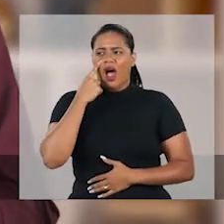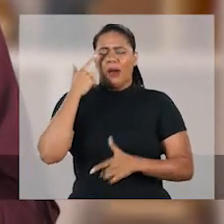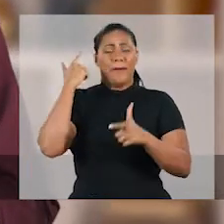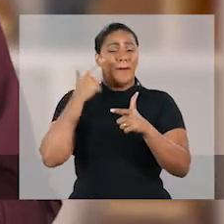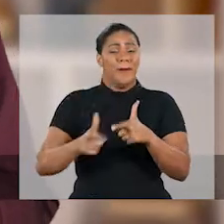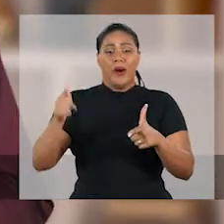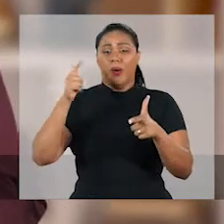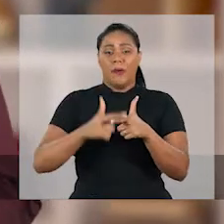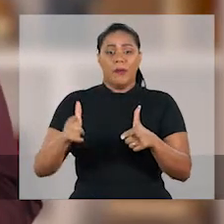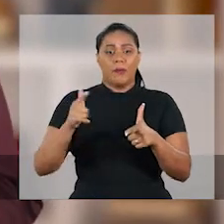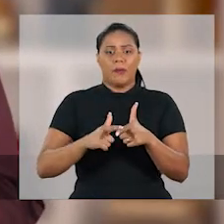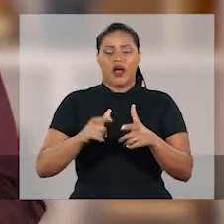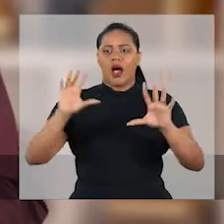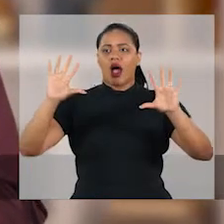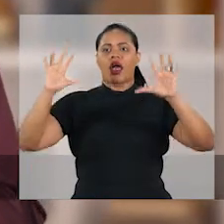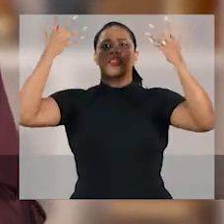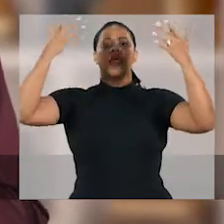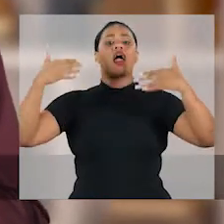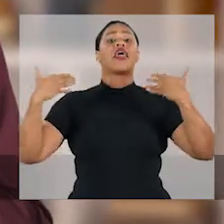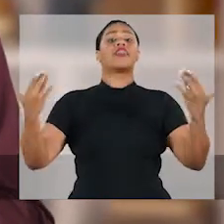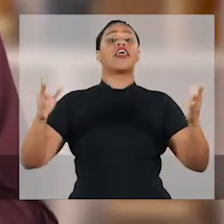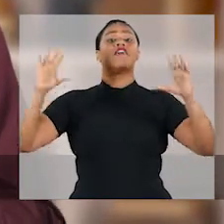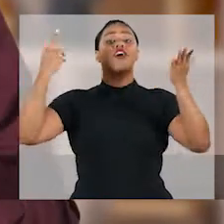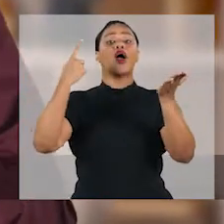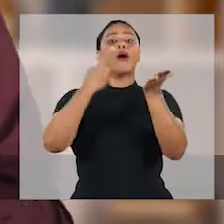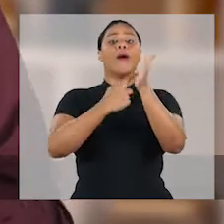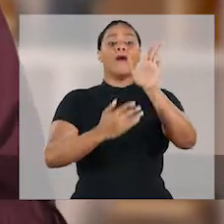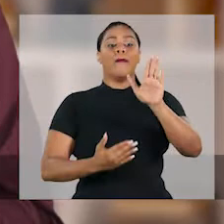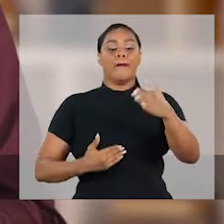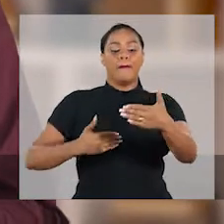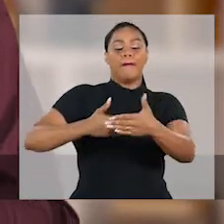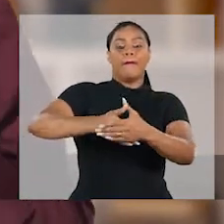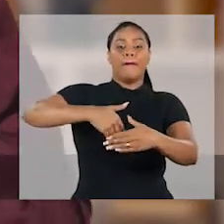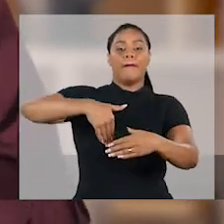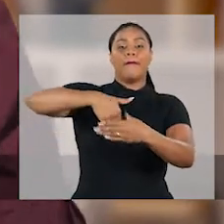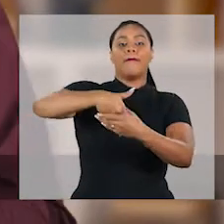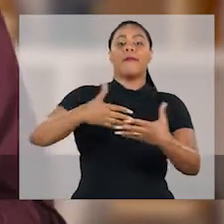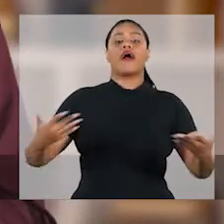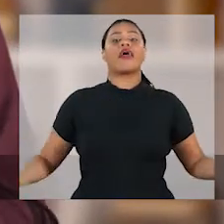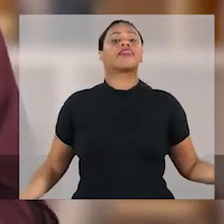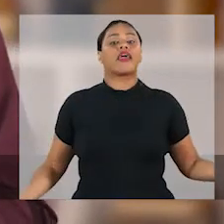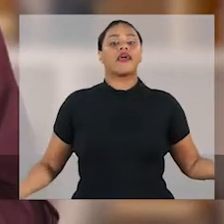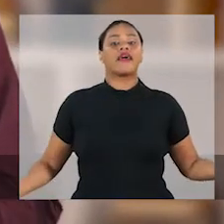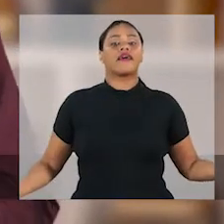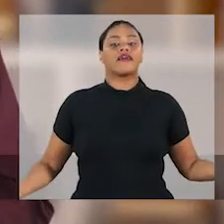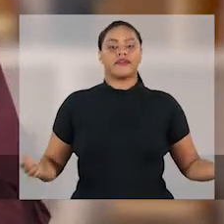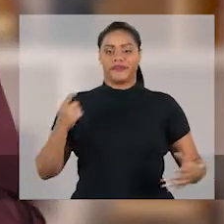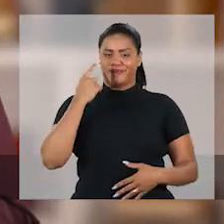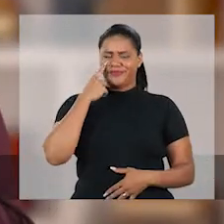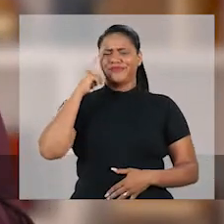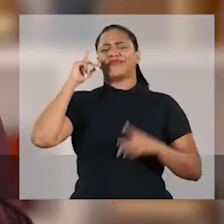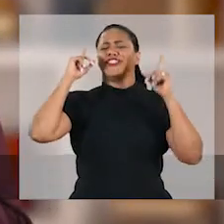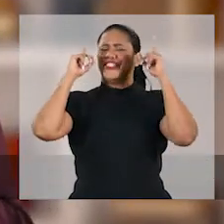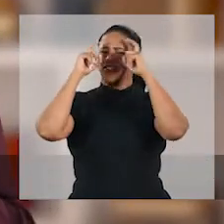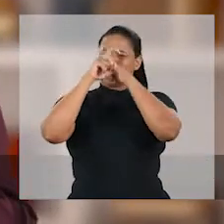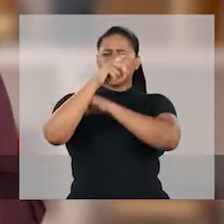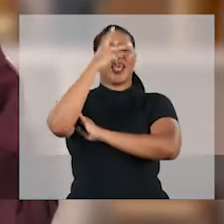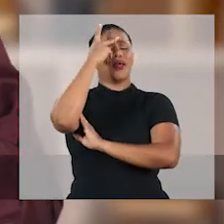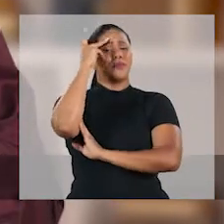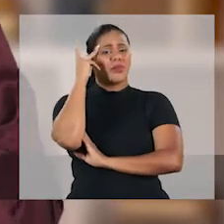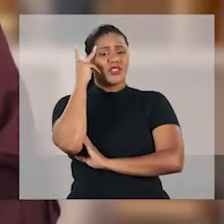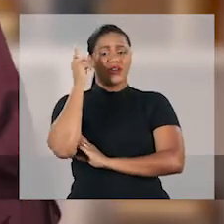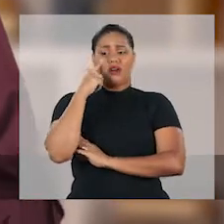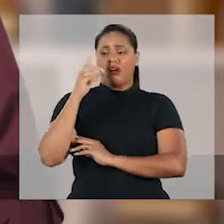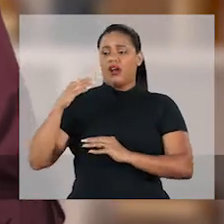cheio de problemas, que nem a inauguração fajuta que prometeram na véspera da eleição, eles conseguiram fazer. As dificuldades das pessoas